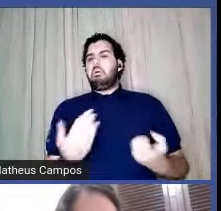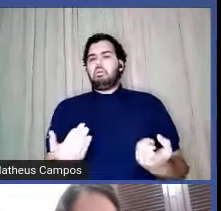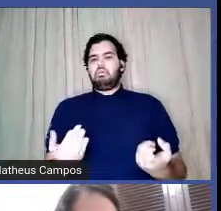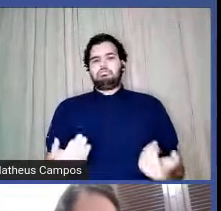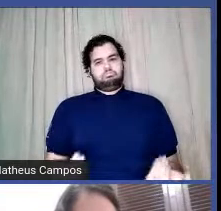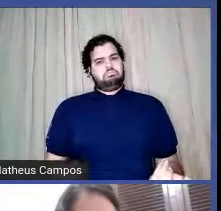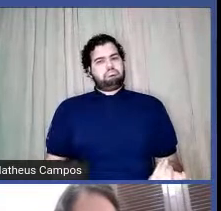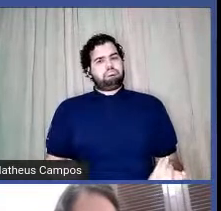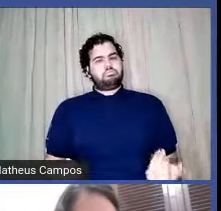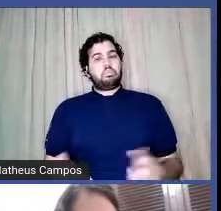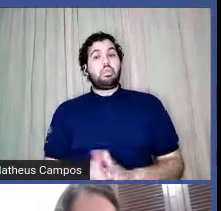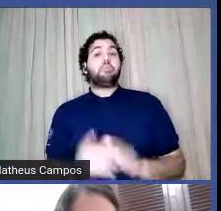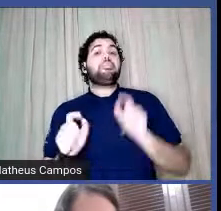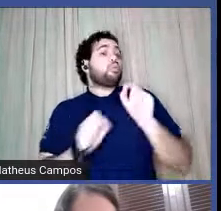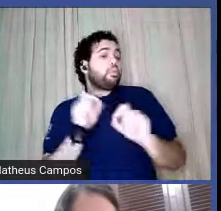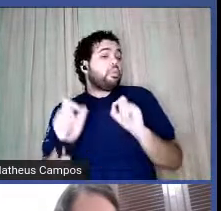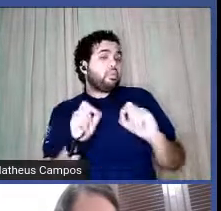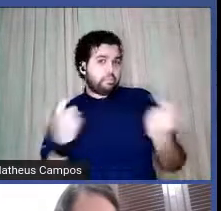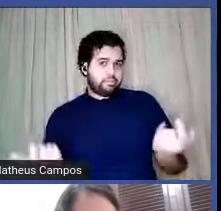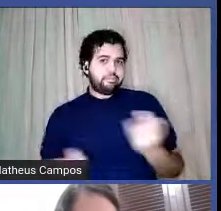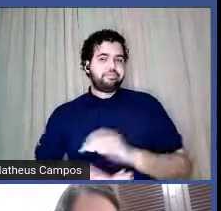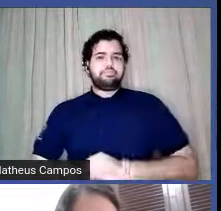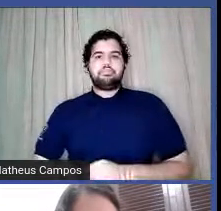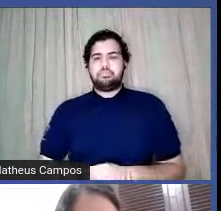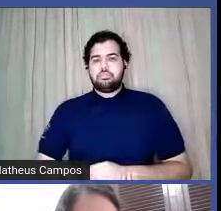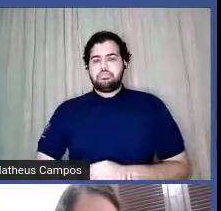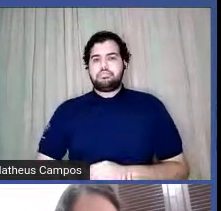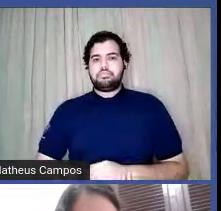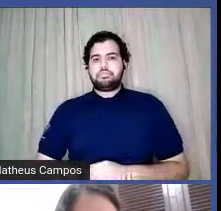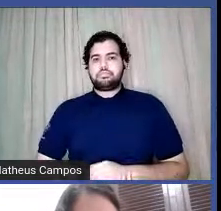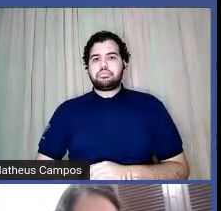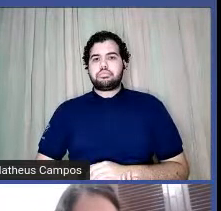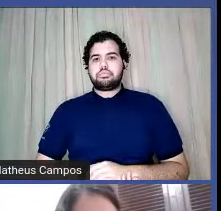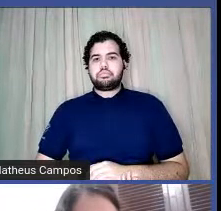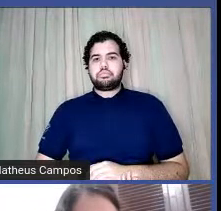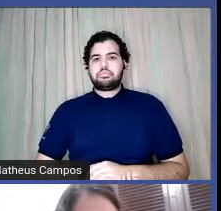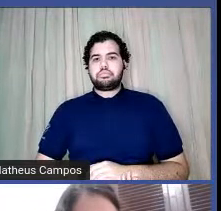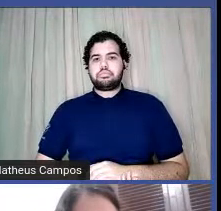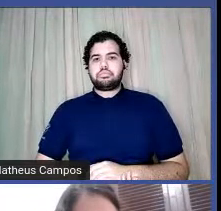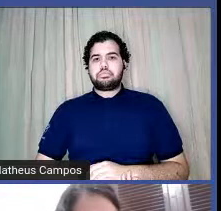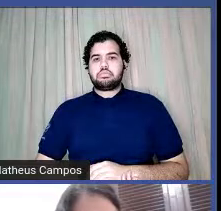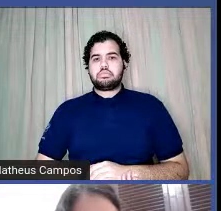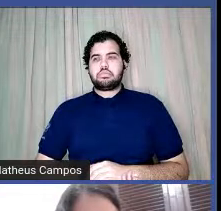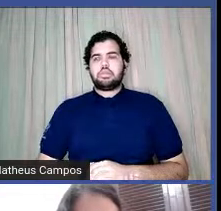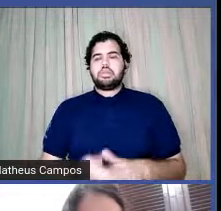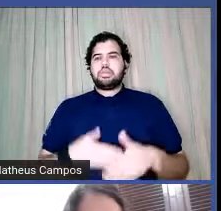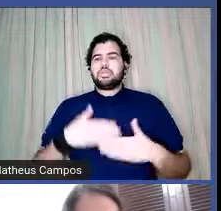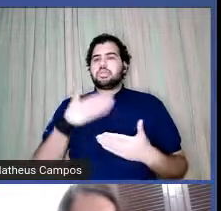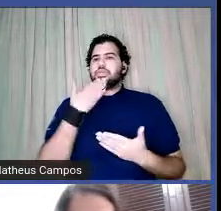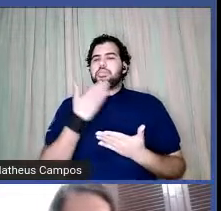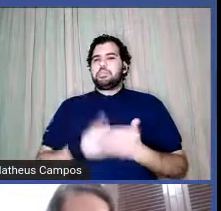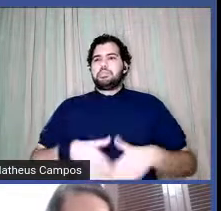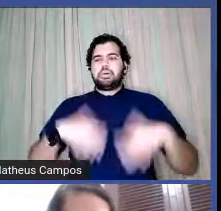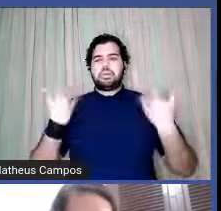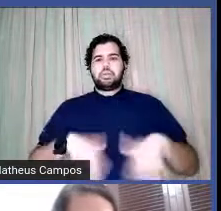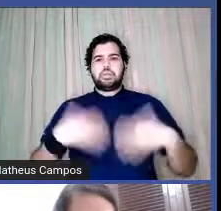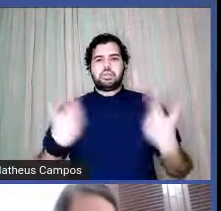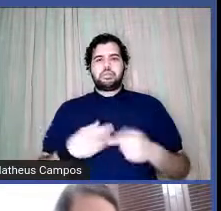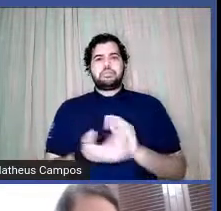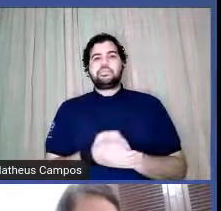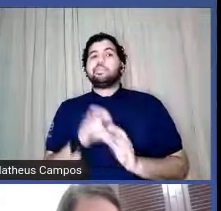e aí já pode, meu Deus, em alguns